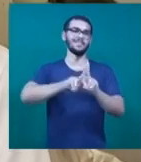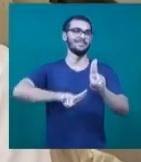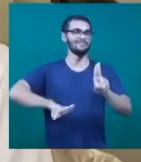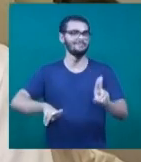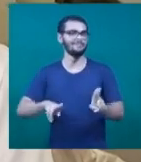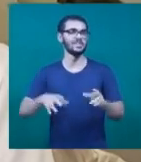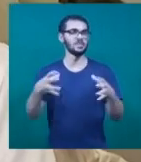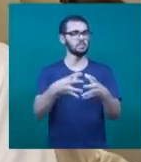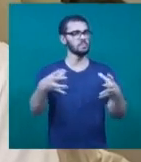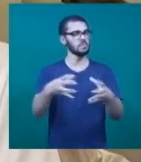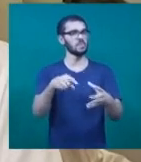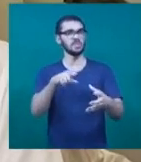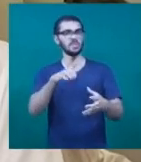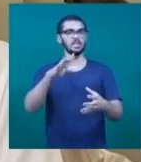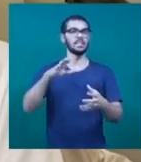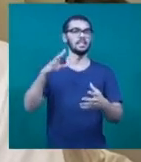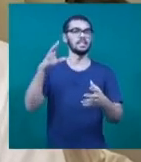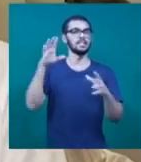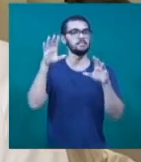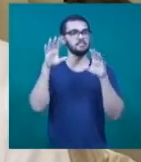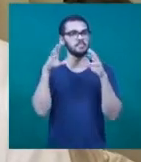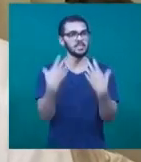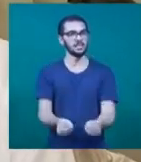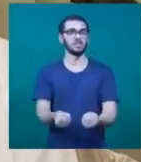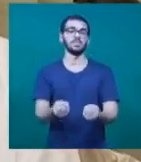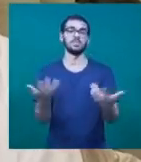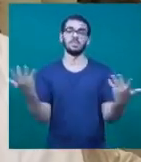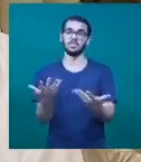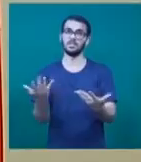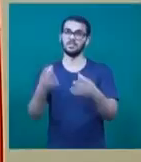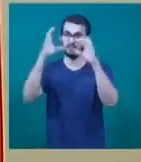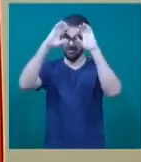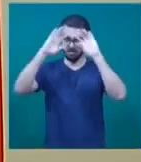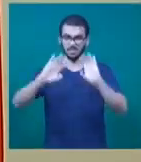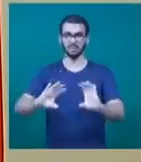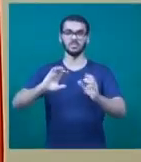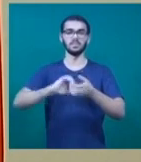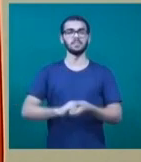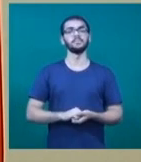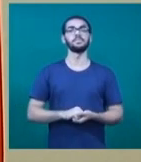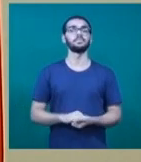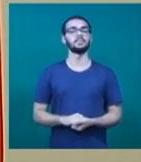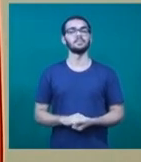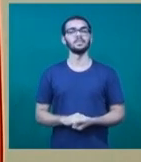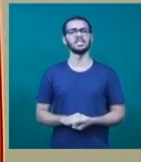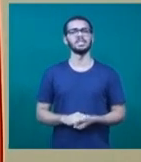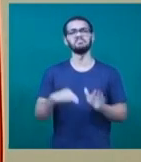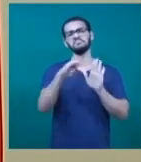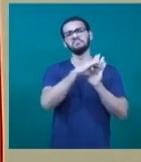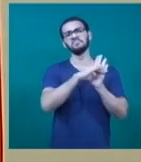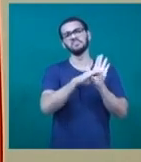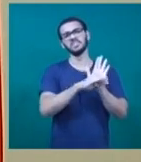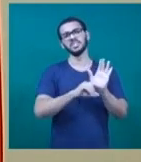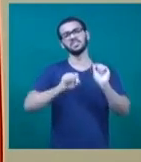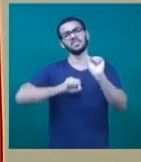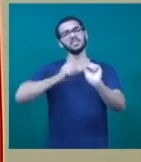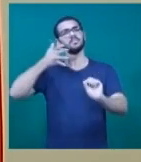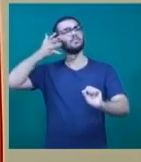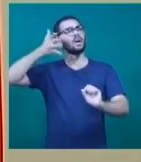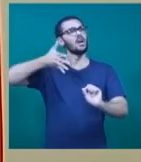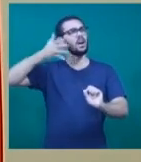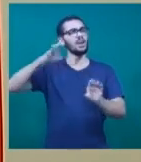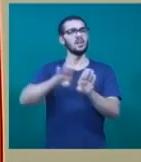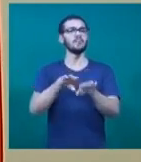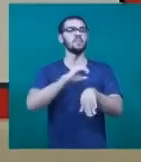equipe decidiu assumir e nós estamos na coordenação. E falando um pouquinho da programação, nós teremos palestras e